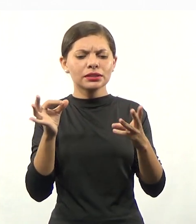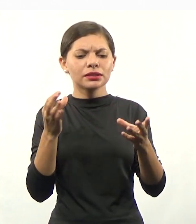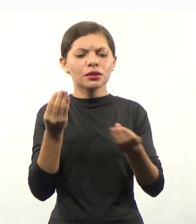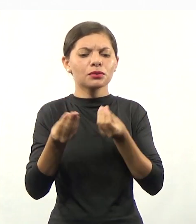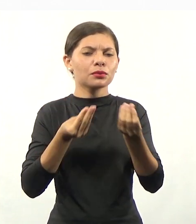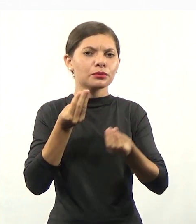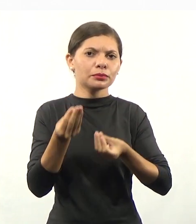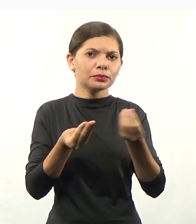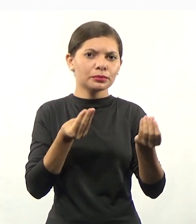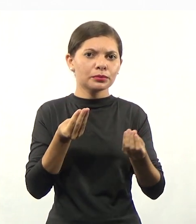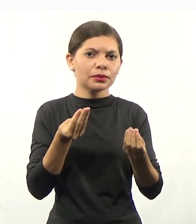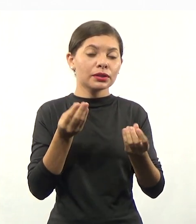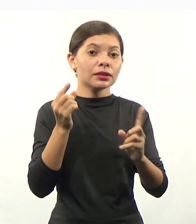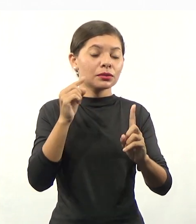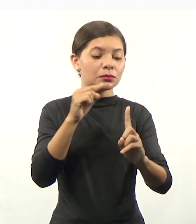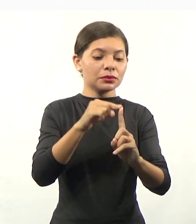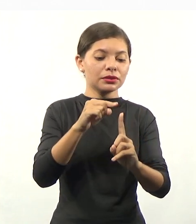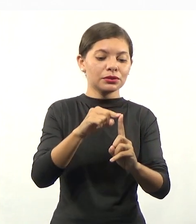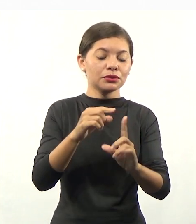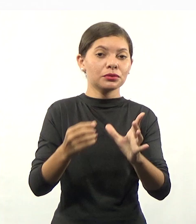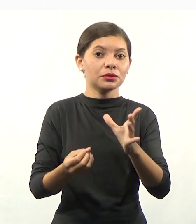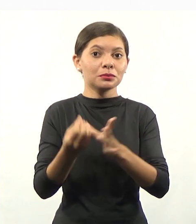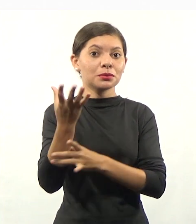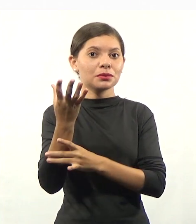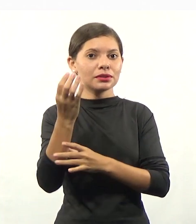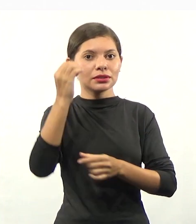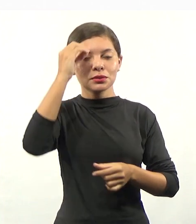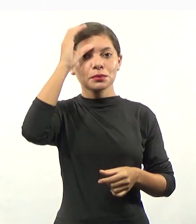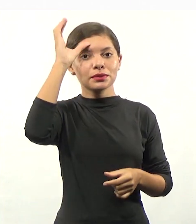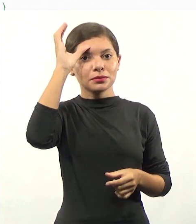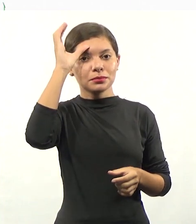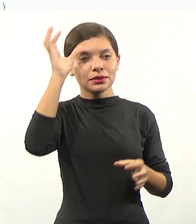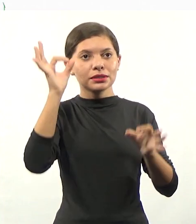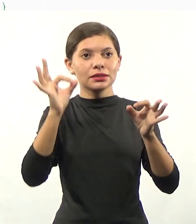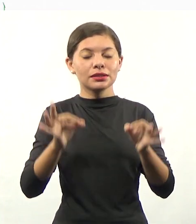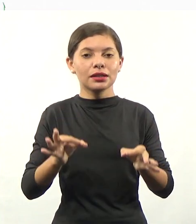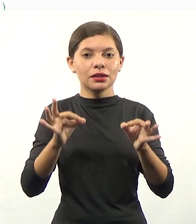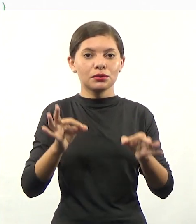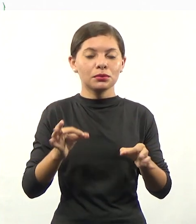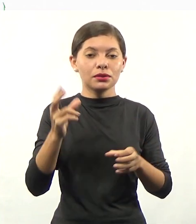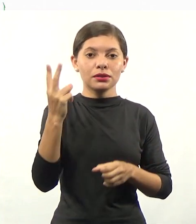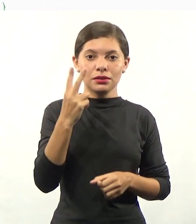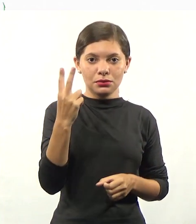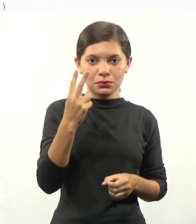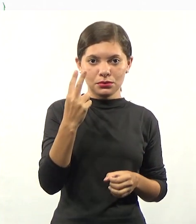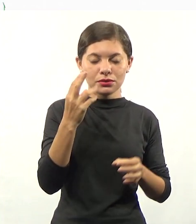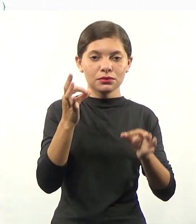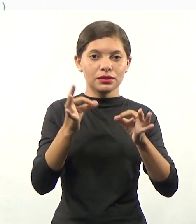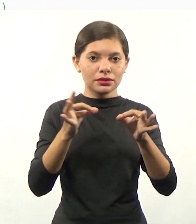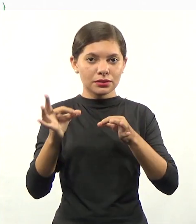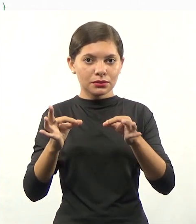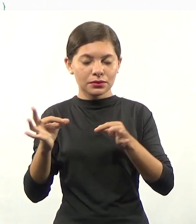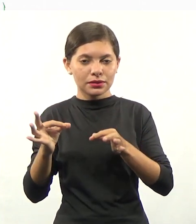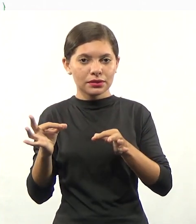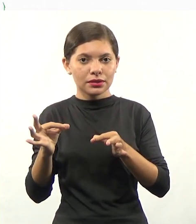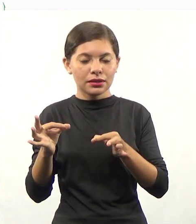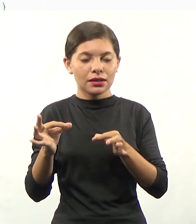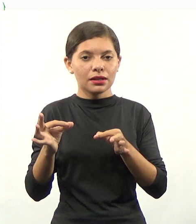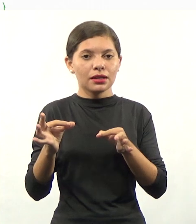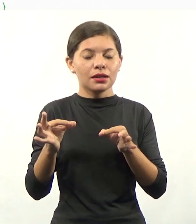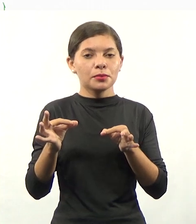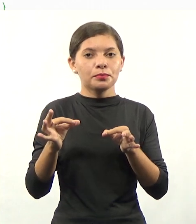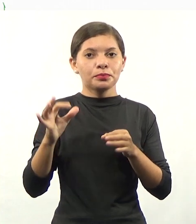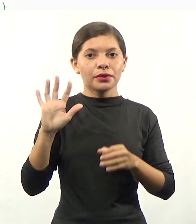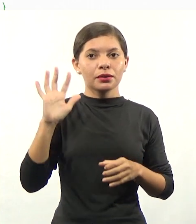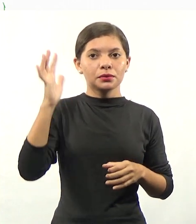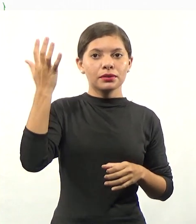pesquisa, ela tem a função de produzir conhecimento, certo? Ela tem duas organizações. Ela pode acontecer